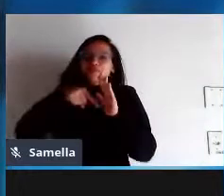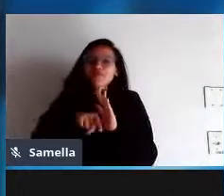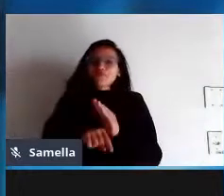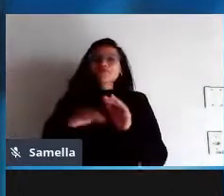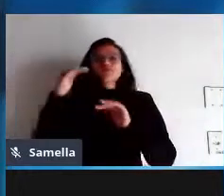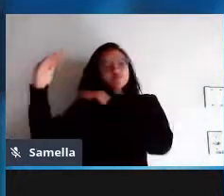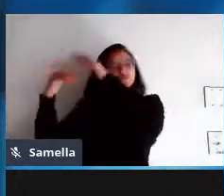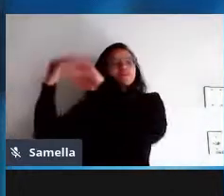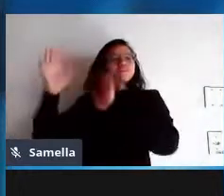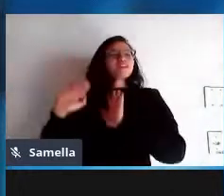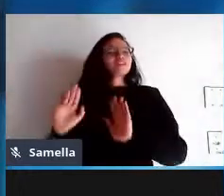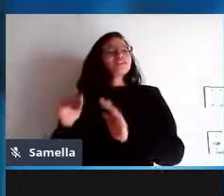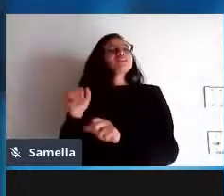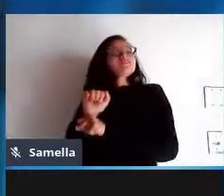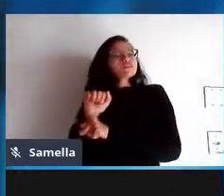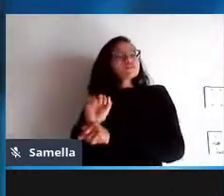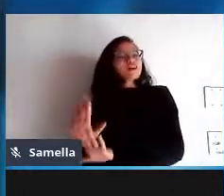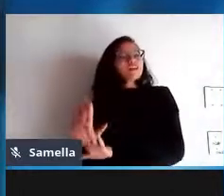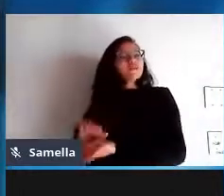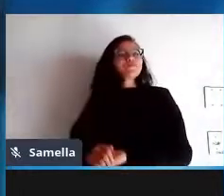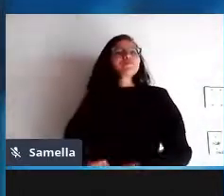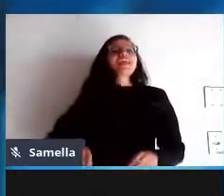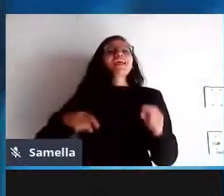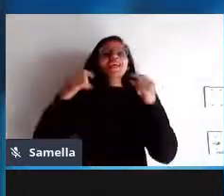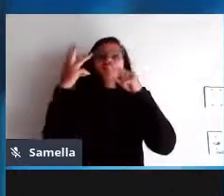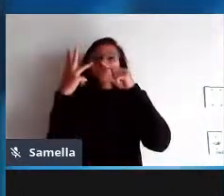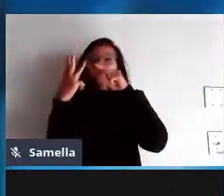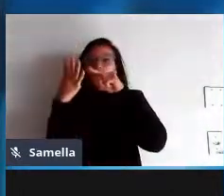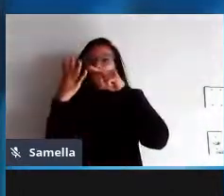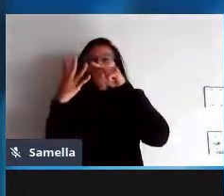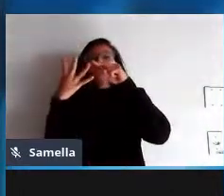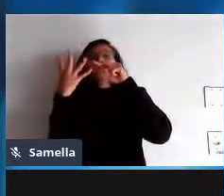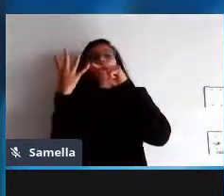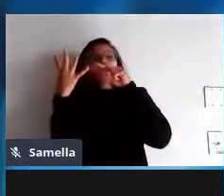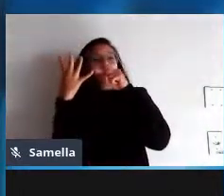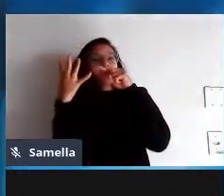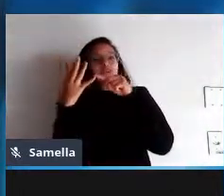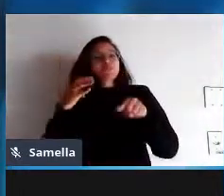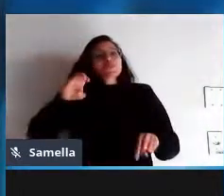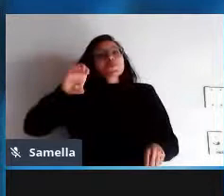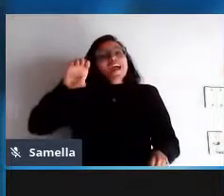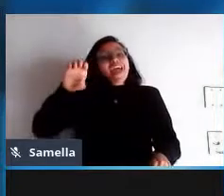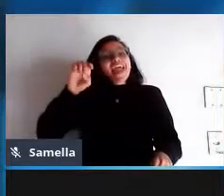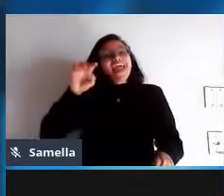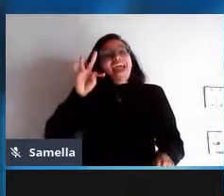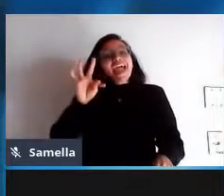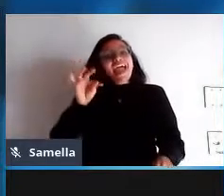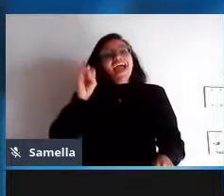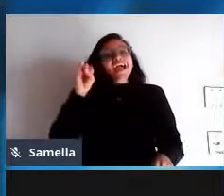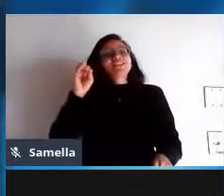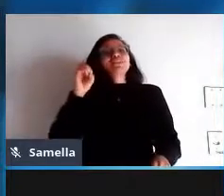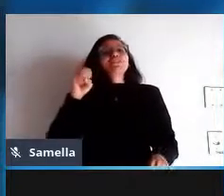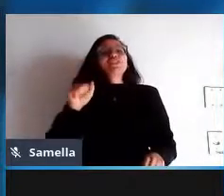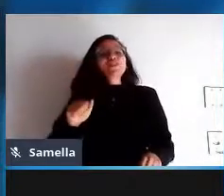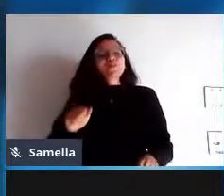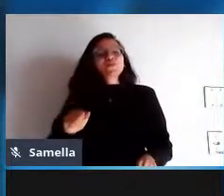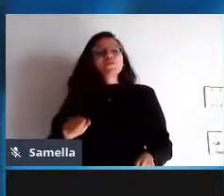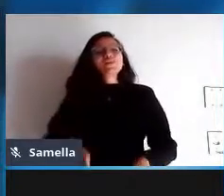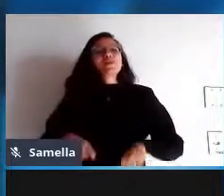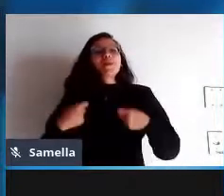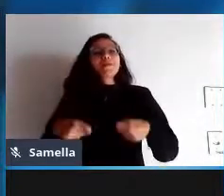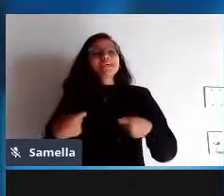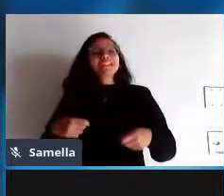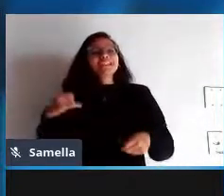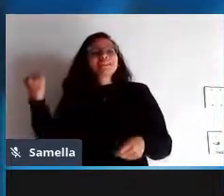frente do ponto de vista ético ele é um sistema de valores existem coisas que são importantes para que esse